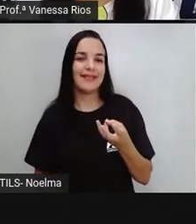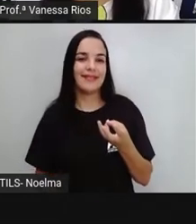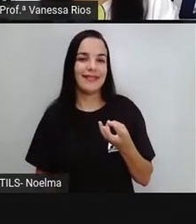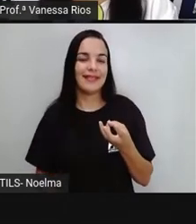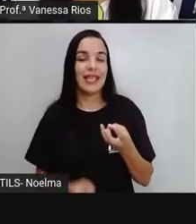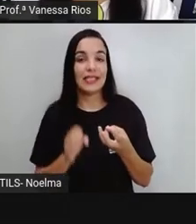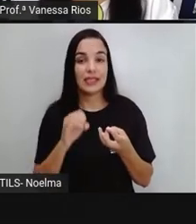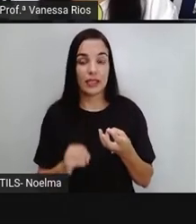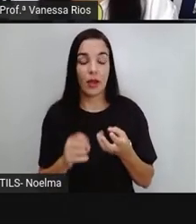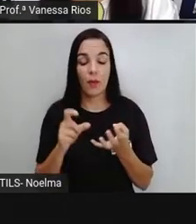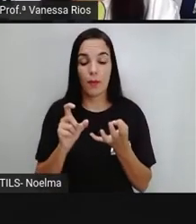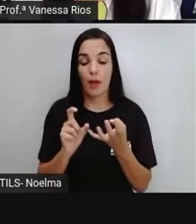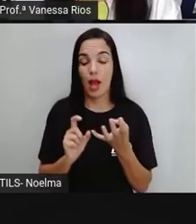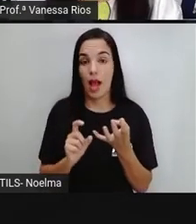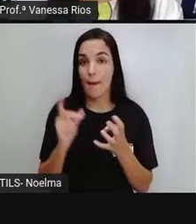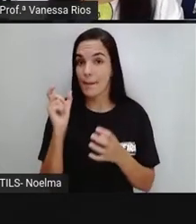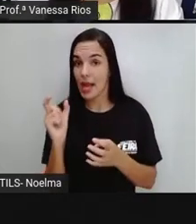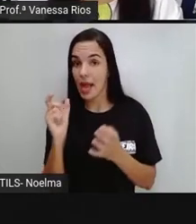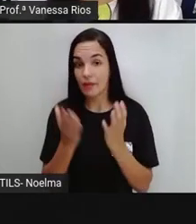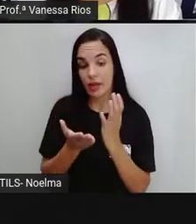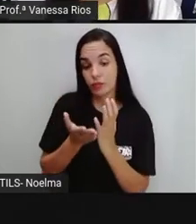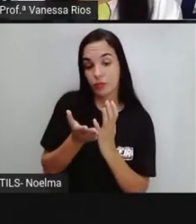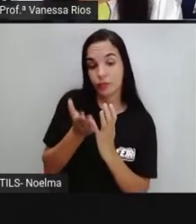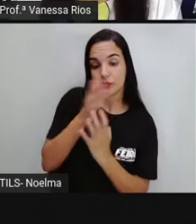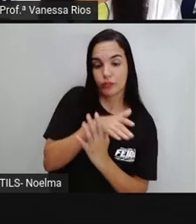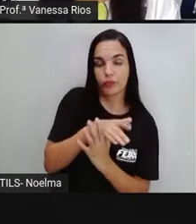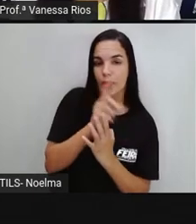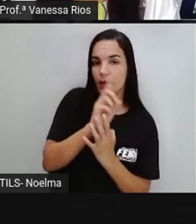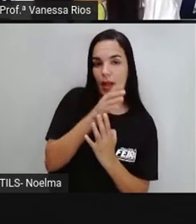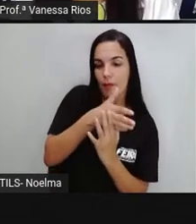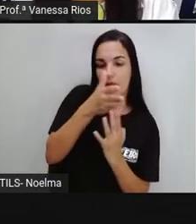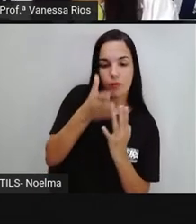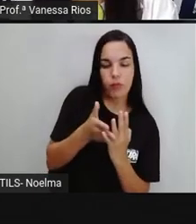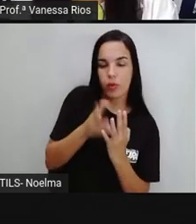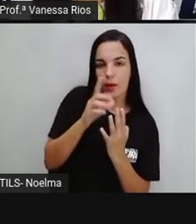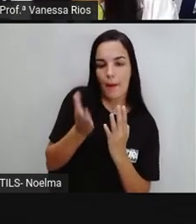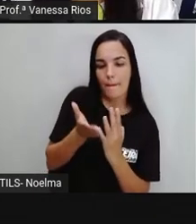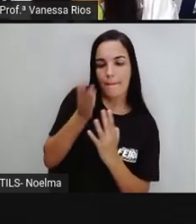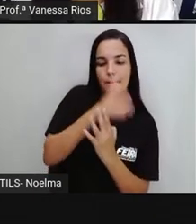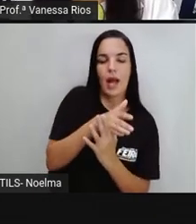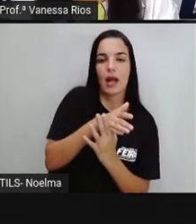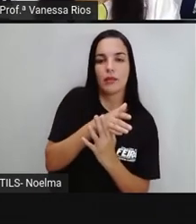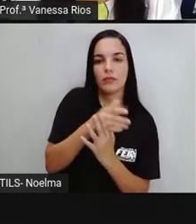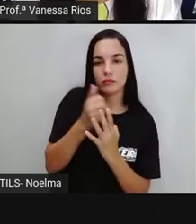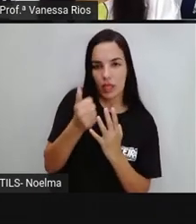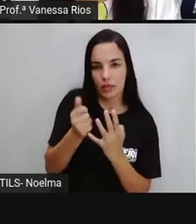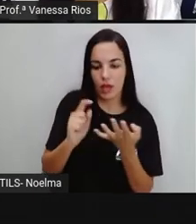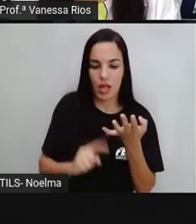Contando a palavra de trás pra frente, oxítona vai ser a sílaba um,